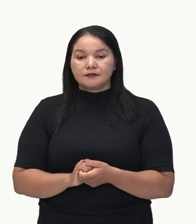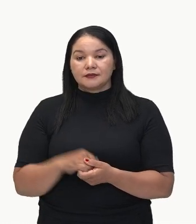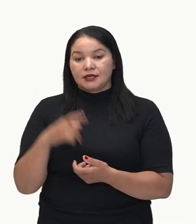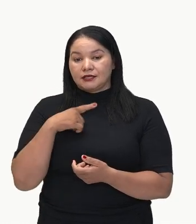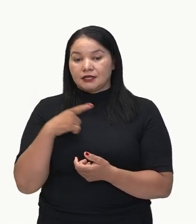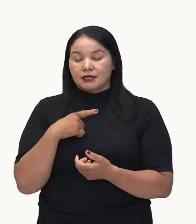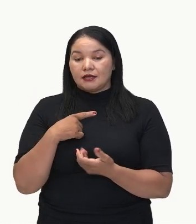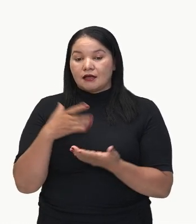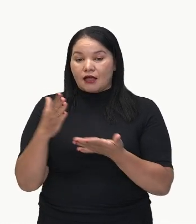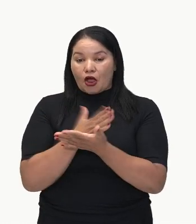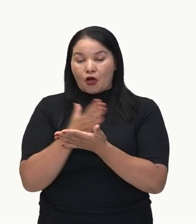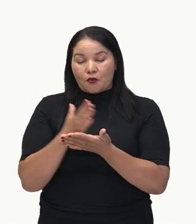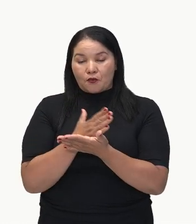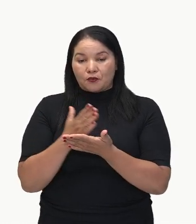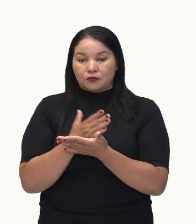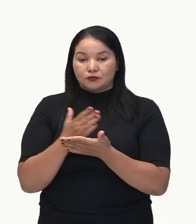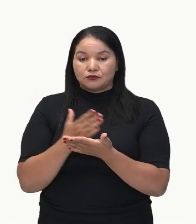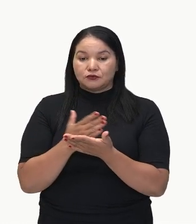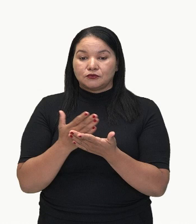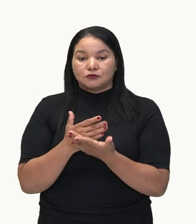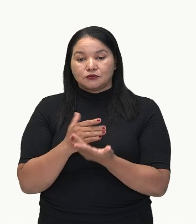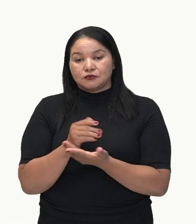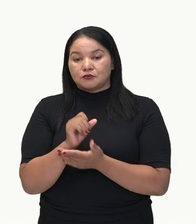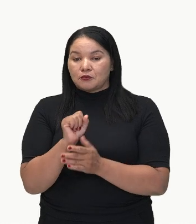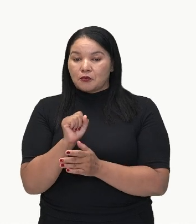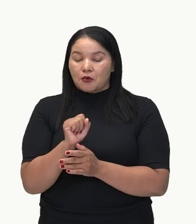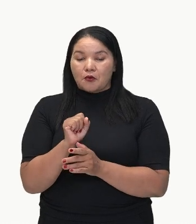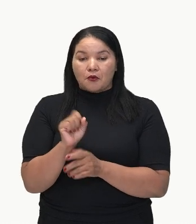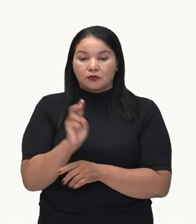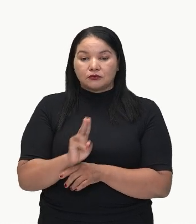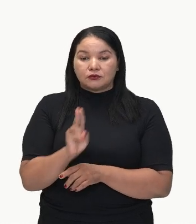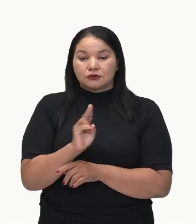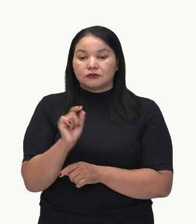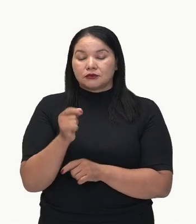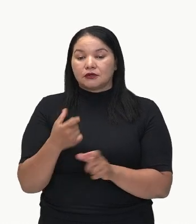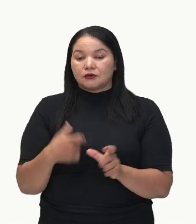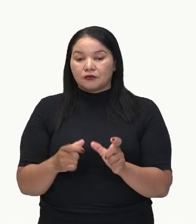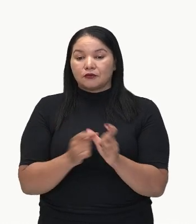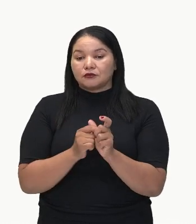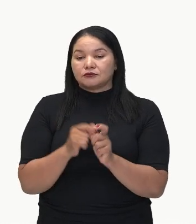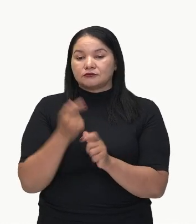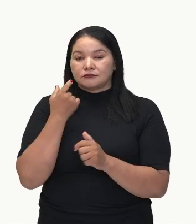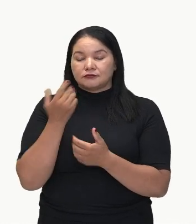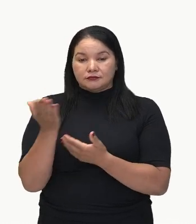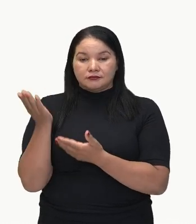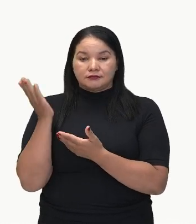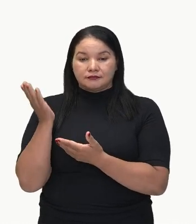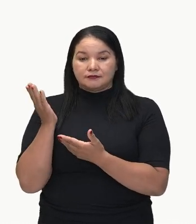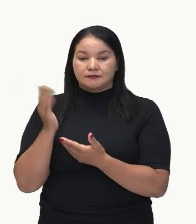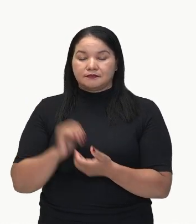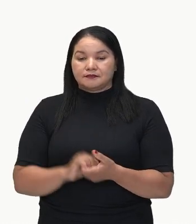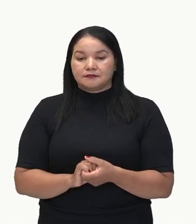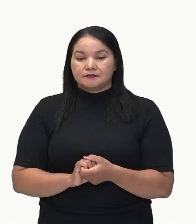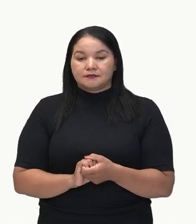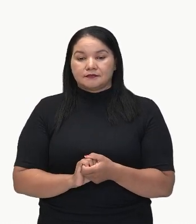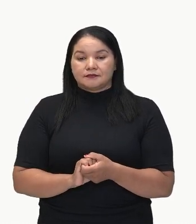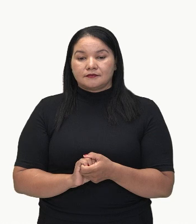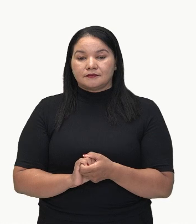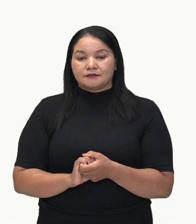alguns, alguns, alguns, algumas conjunções ou locuções conjuntivas.